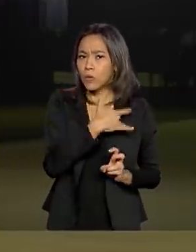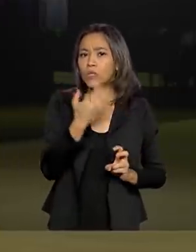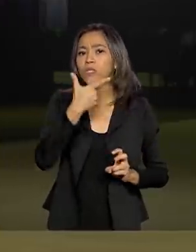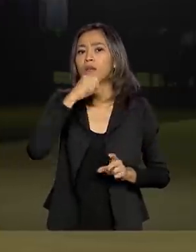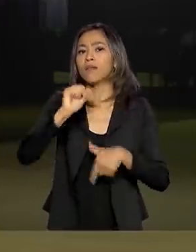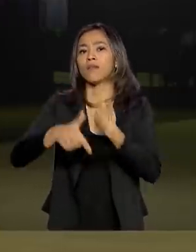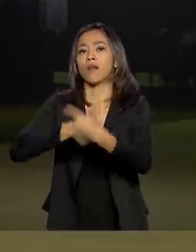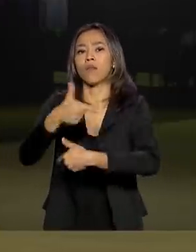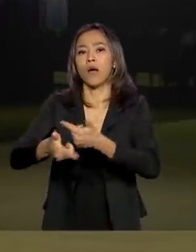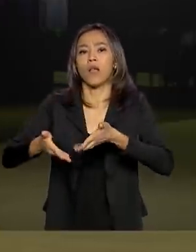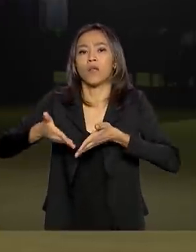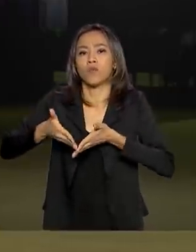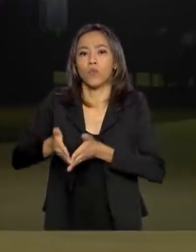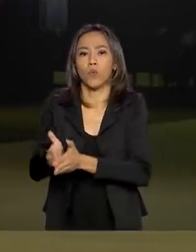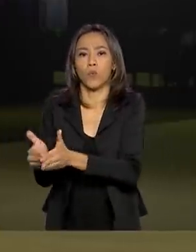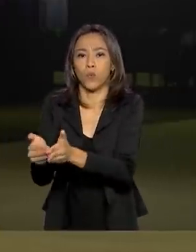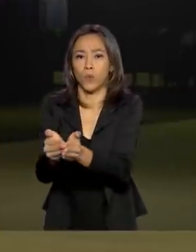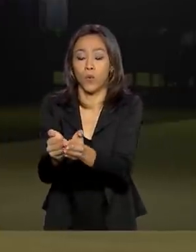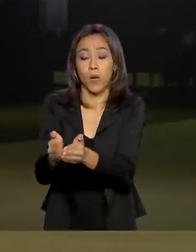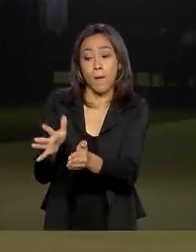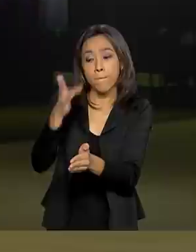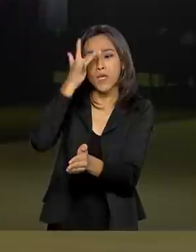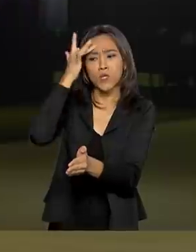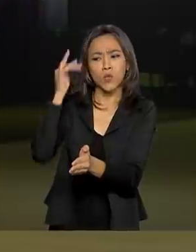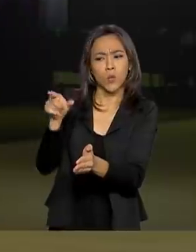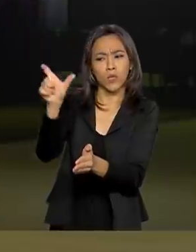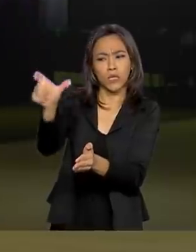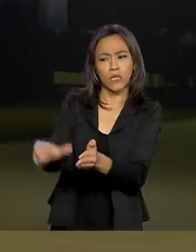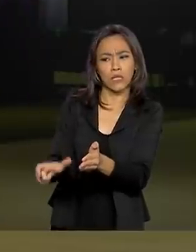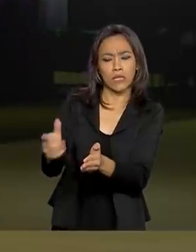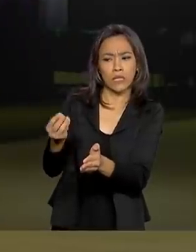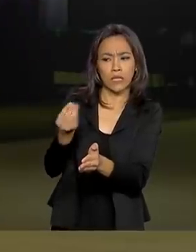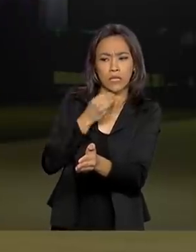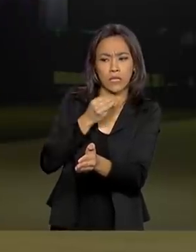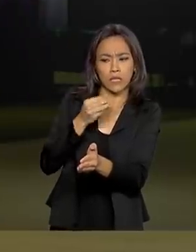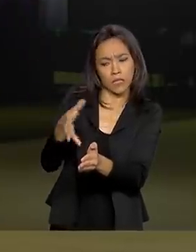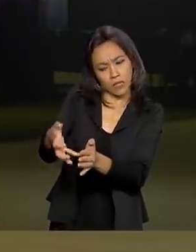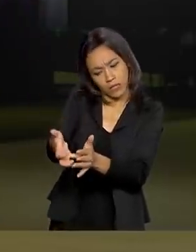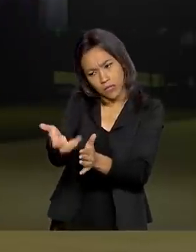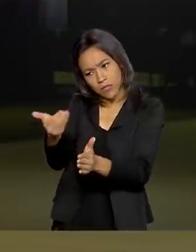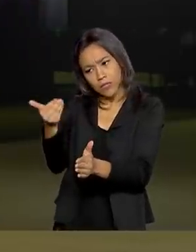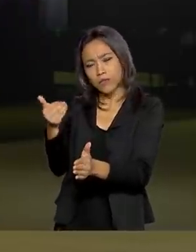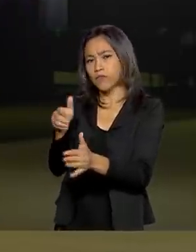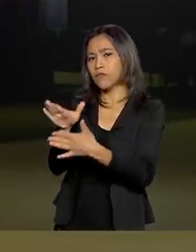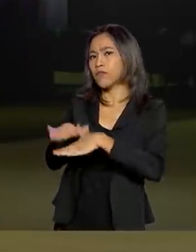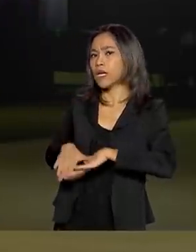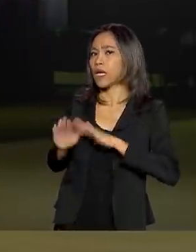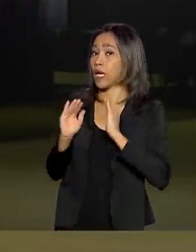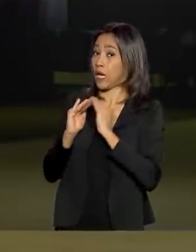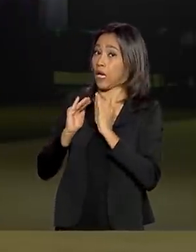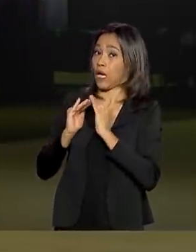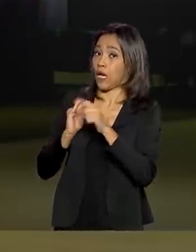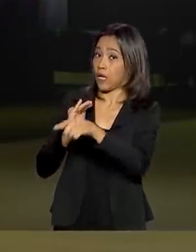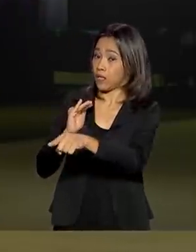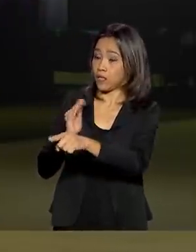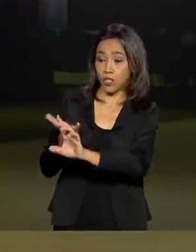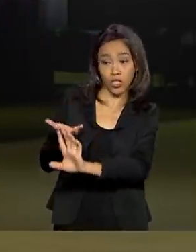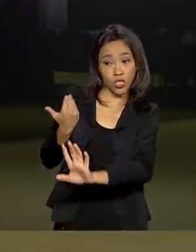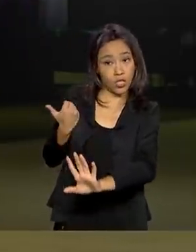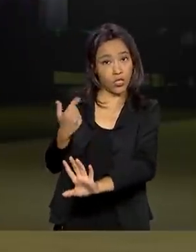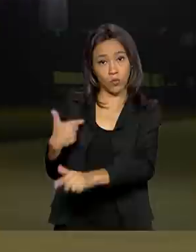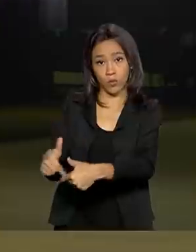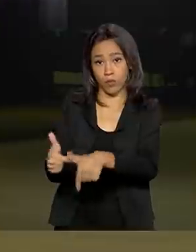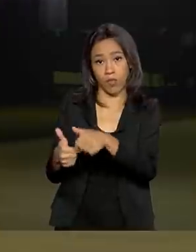estamos afastando portuários vulneráveis, esses portuários estão ficando de fora das escalas de trabalho,